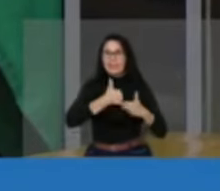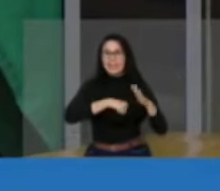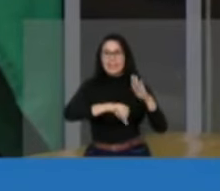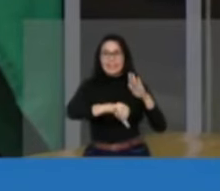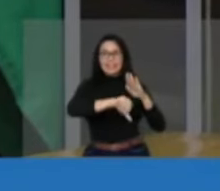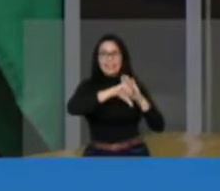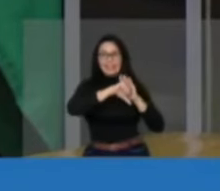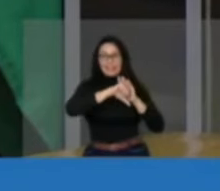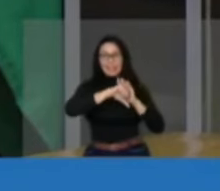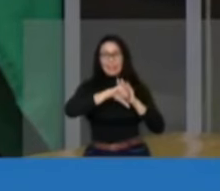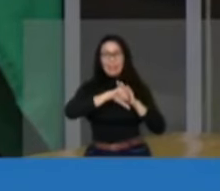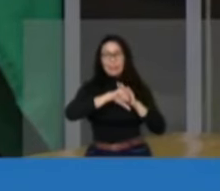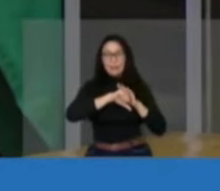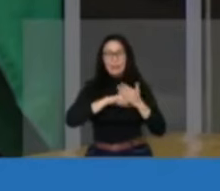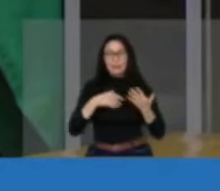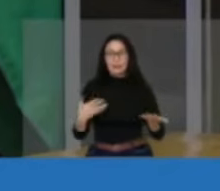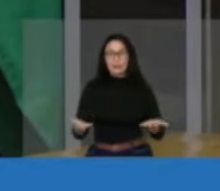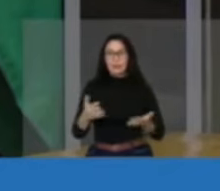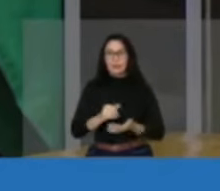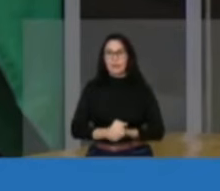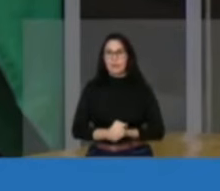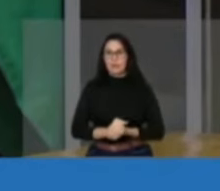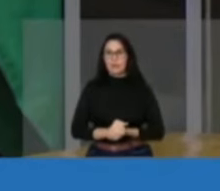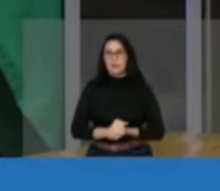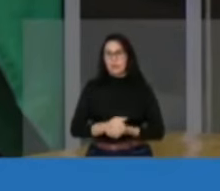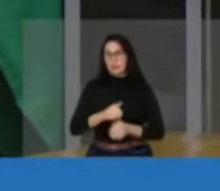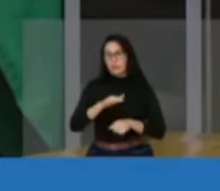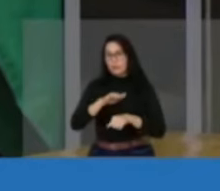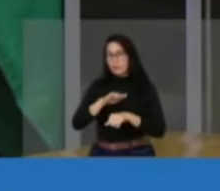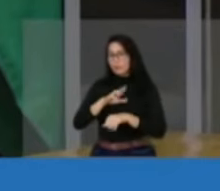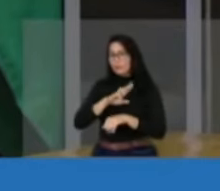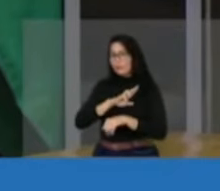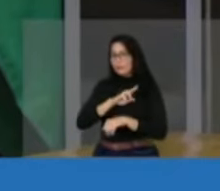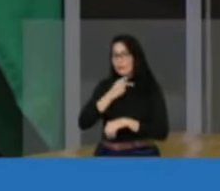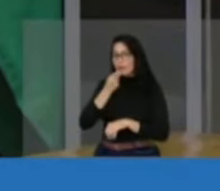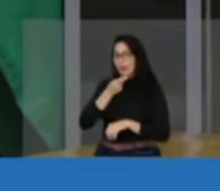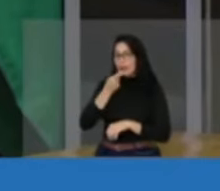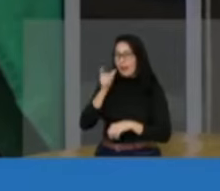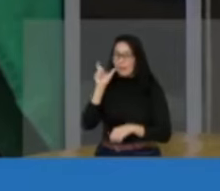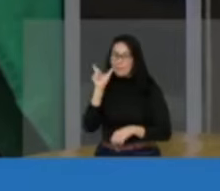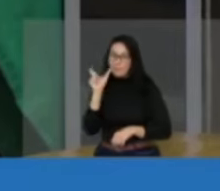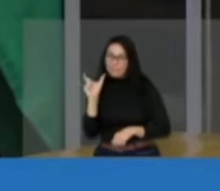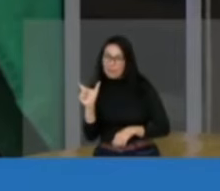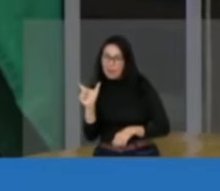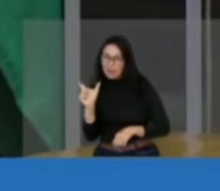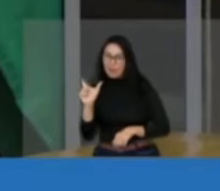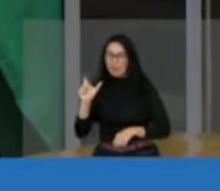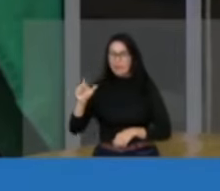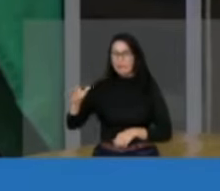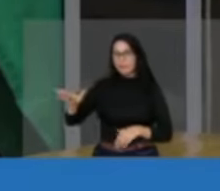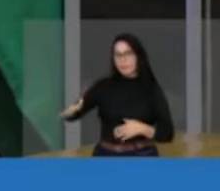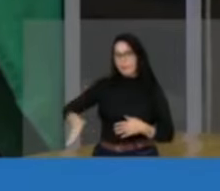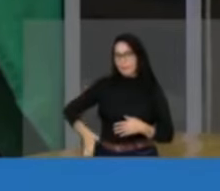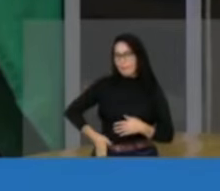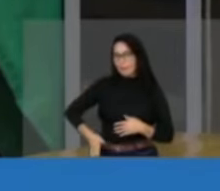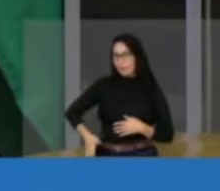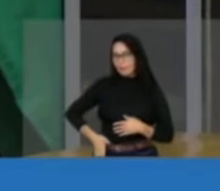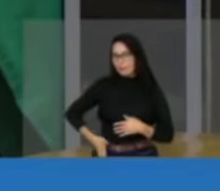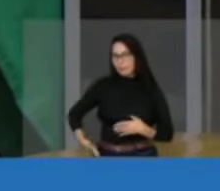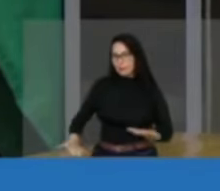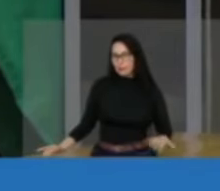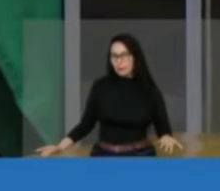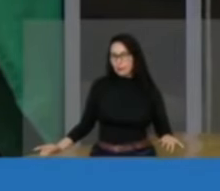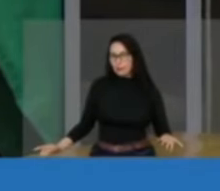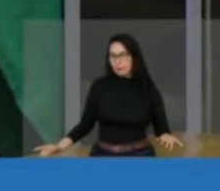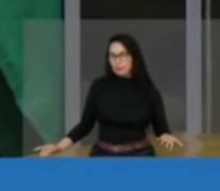honra ao chamar um covarde de covarde, um bandido de